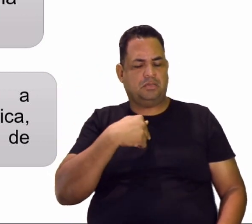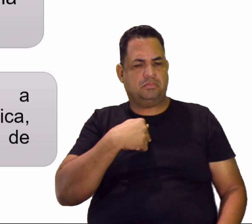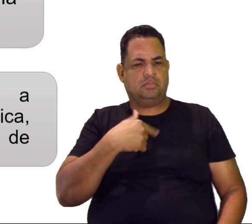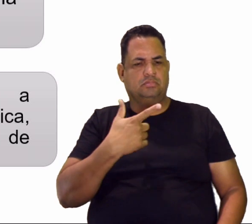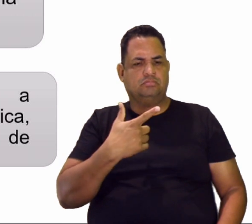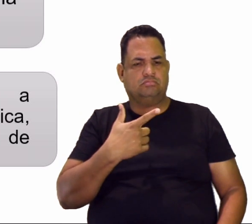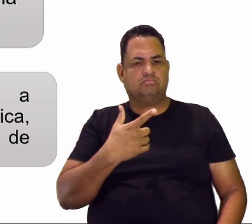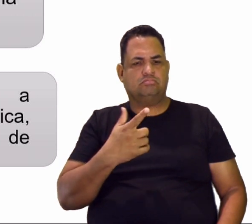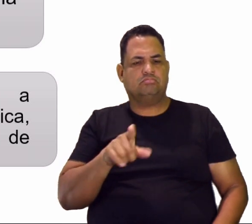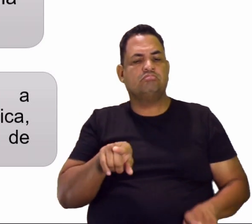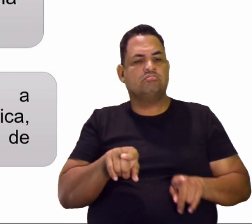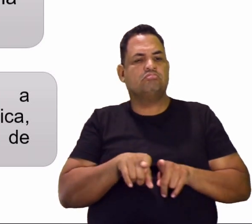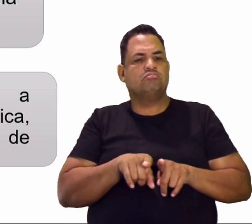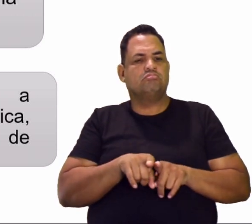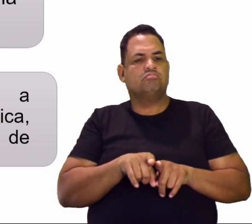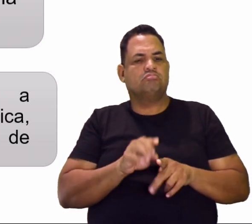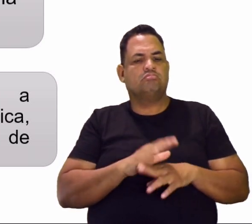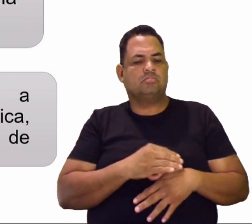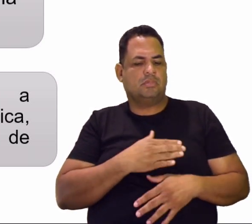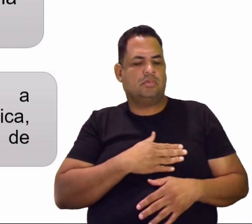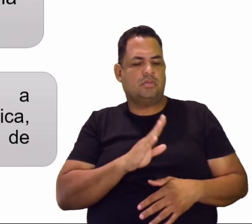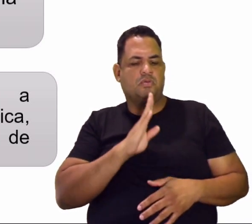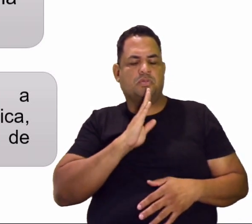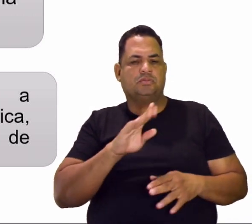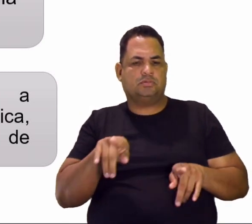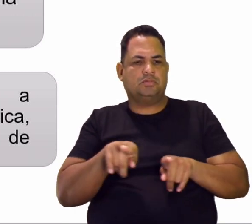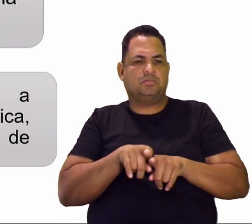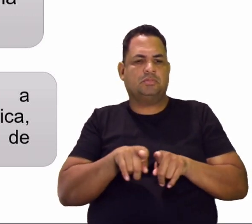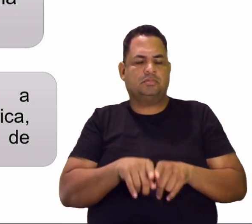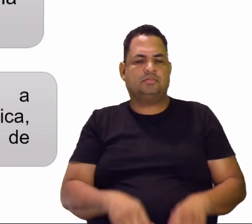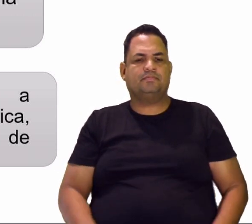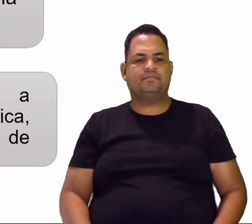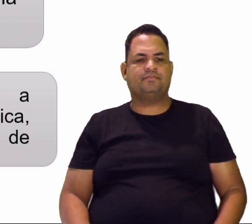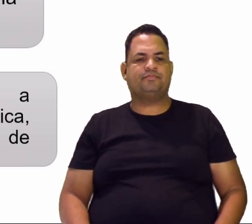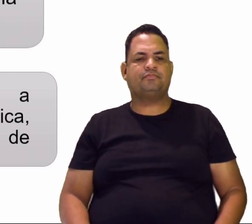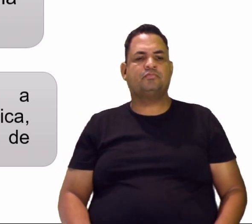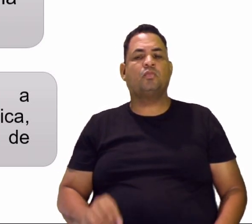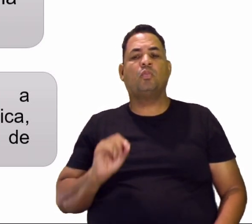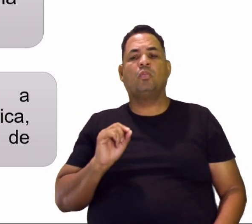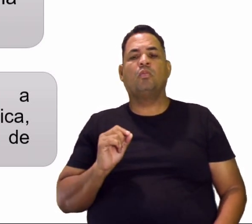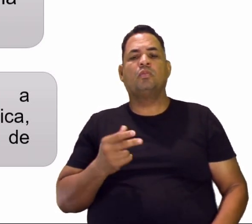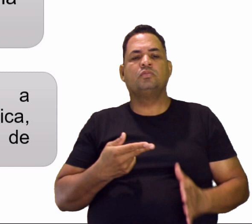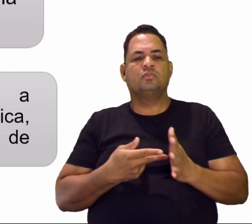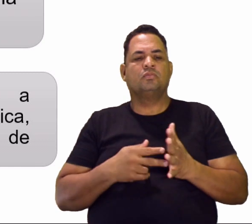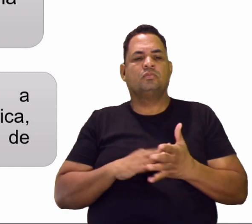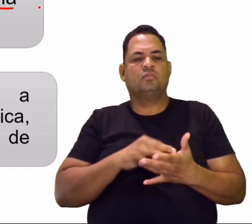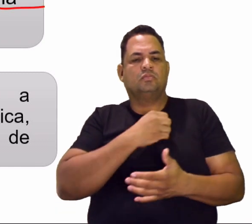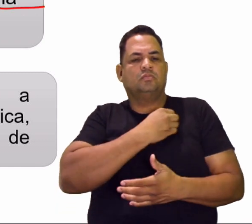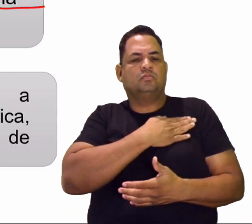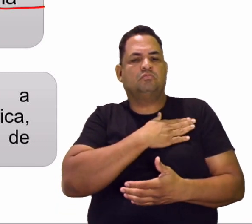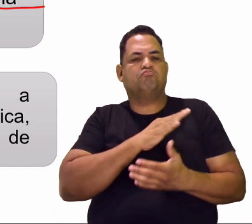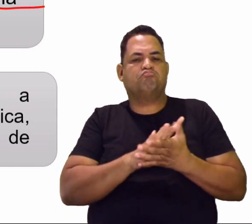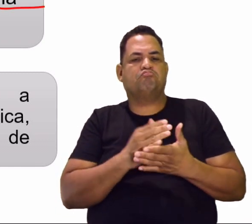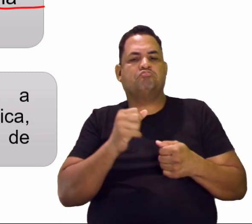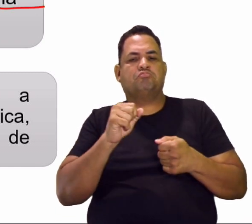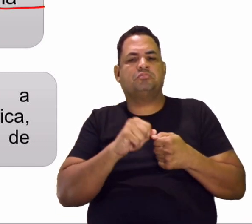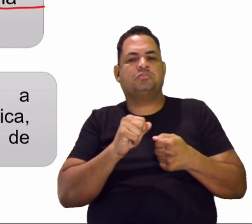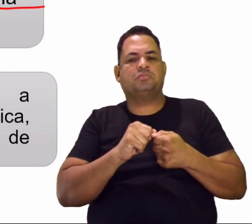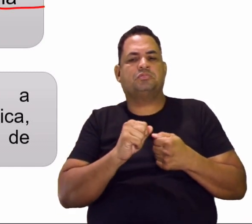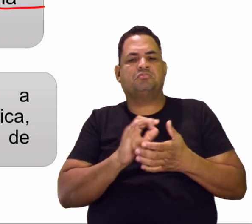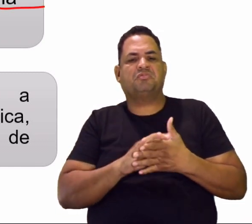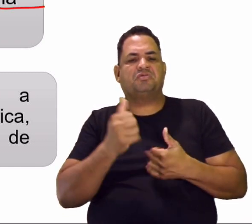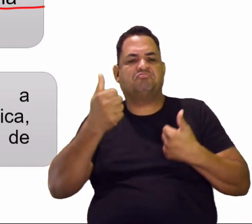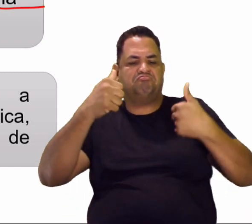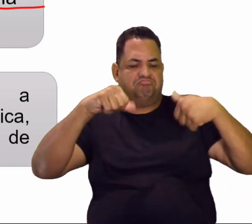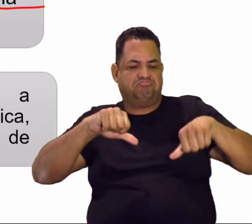quem eu sou, para que eu me reconheça enquanto indivíduo, né? O que que é preconceito? São atitudes negativas de menos-valia com